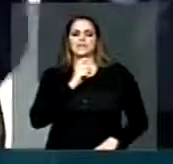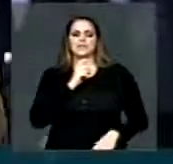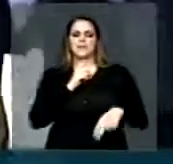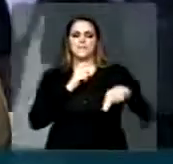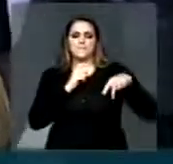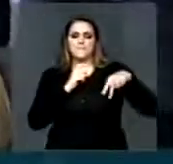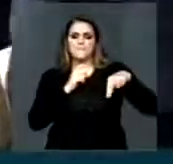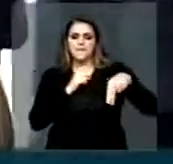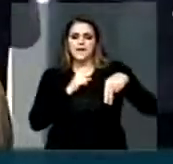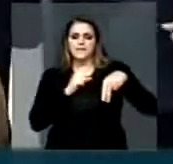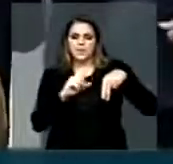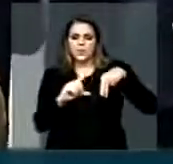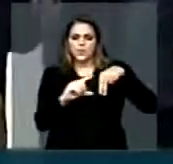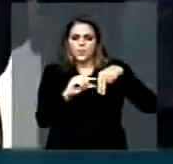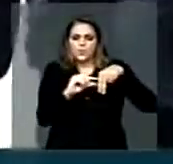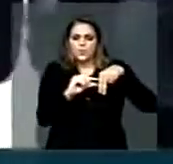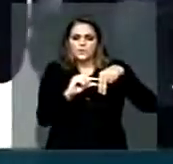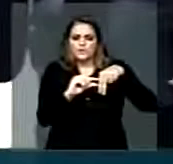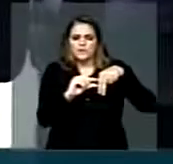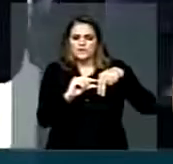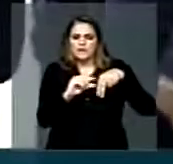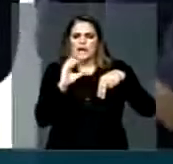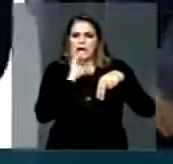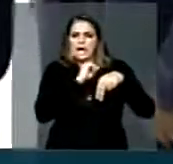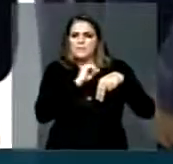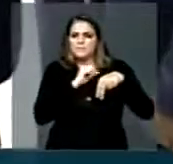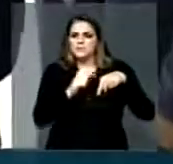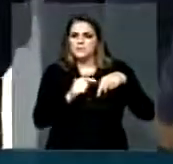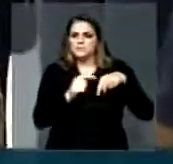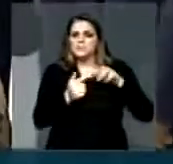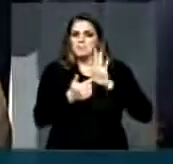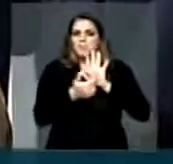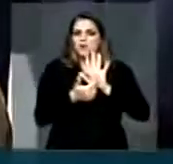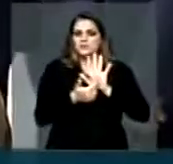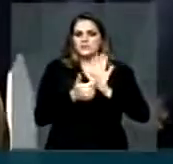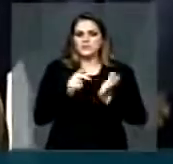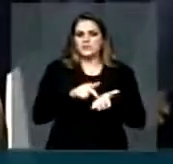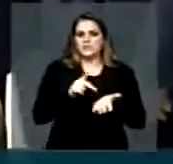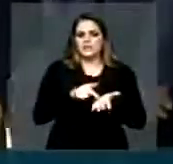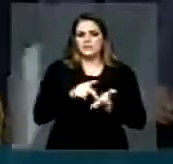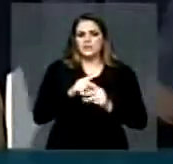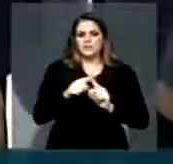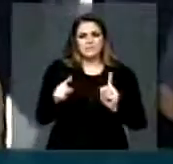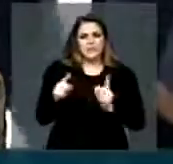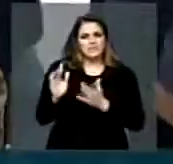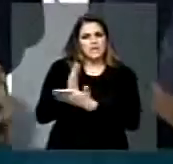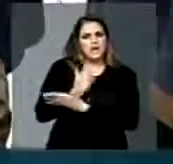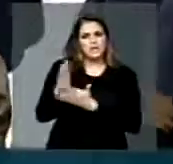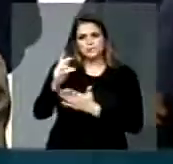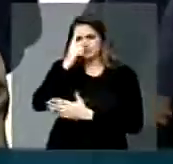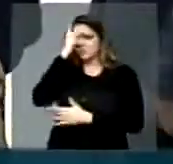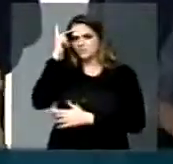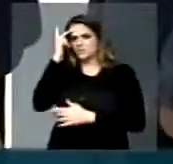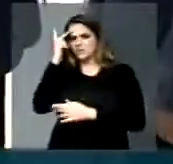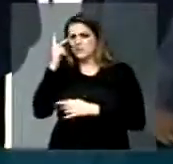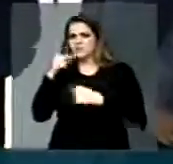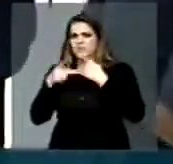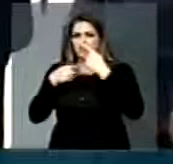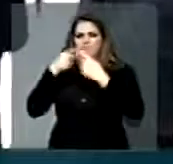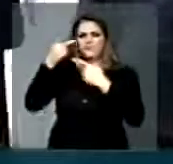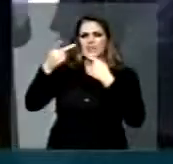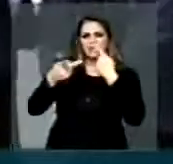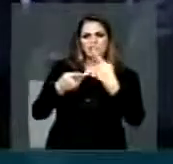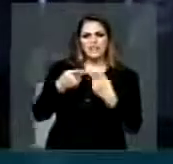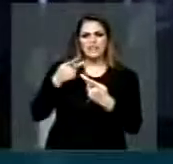largo curso quando ela é reiterada por certos noticiosos e a mentira muitas vezes